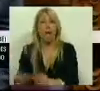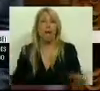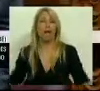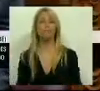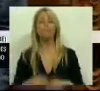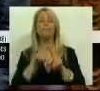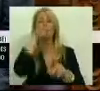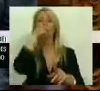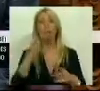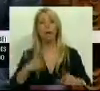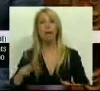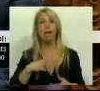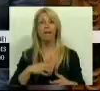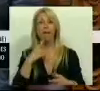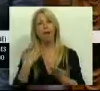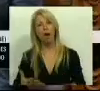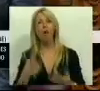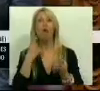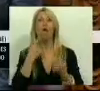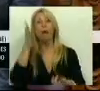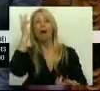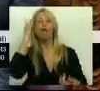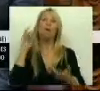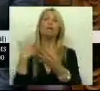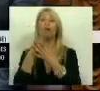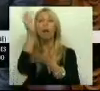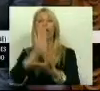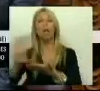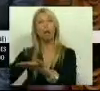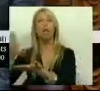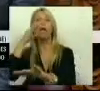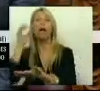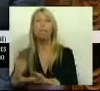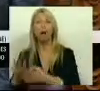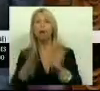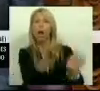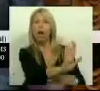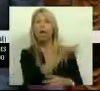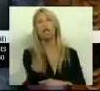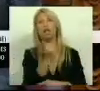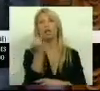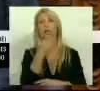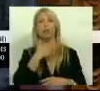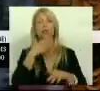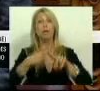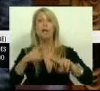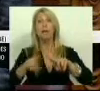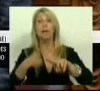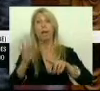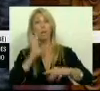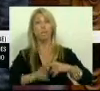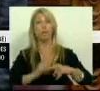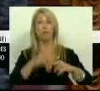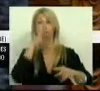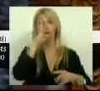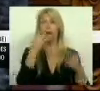facilitar ainda mais a recapitalização da banca, dispensando as instituições de crédito que beneficiam das ajudas do Estado a apresentar um plano de